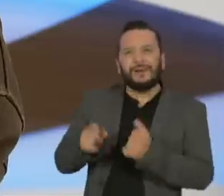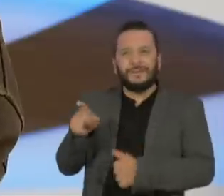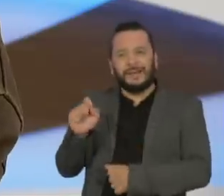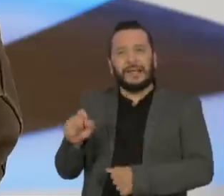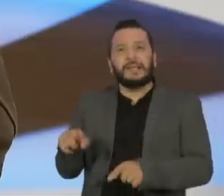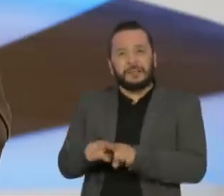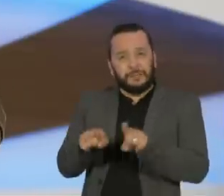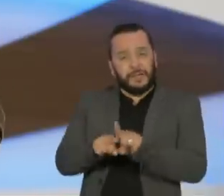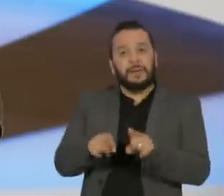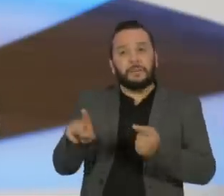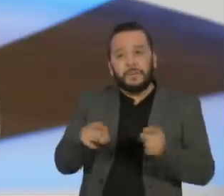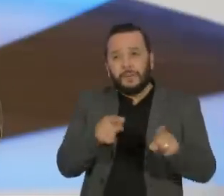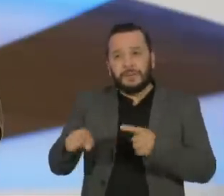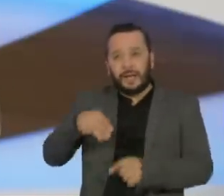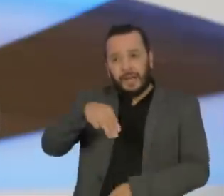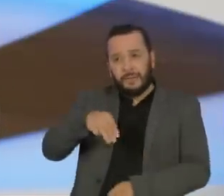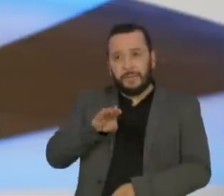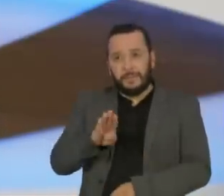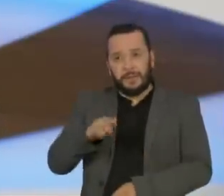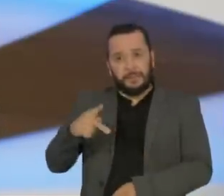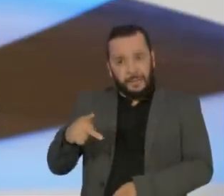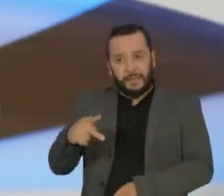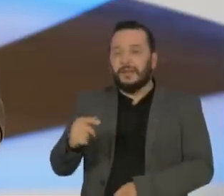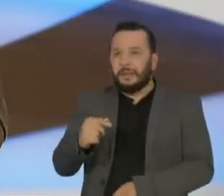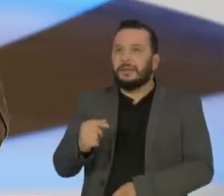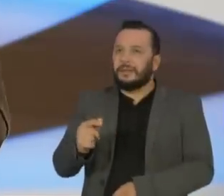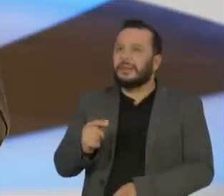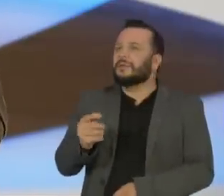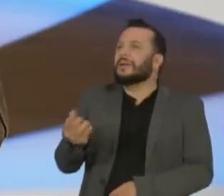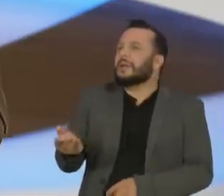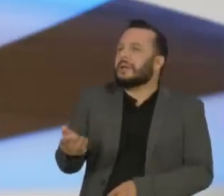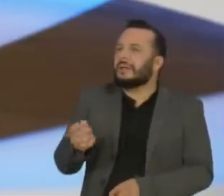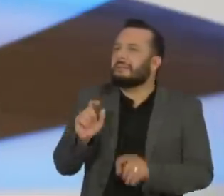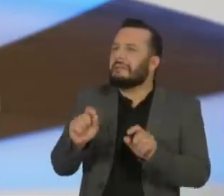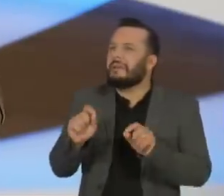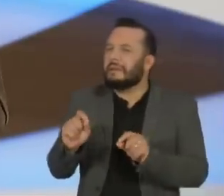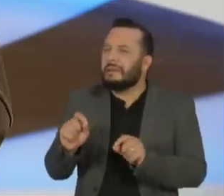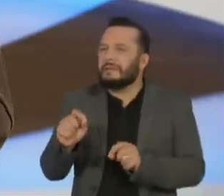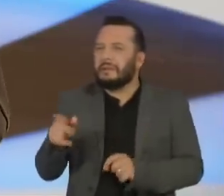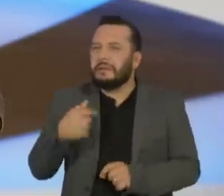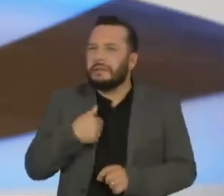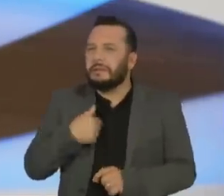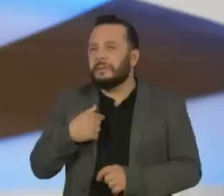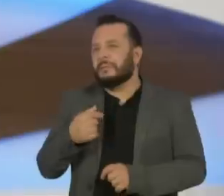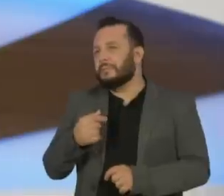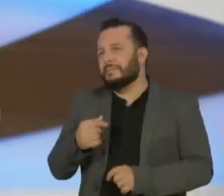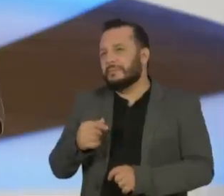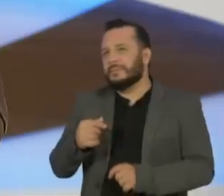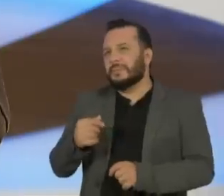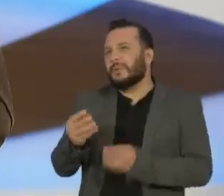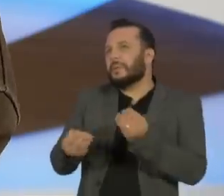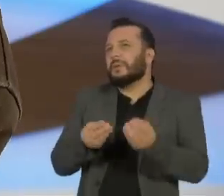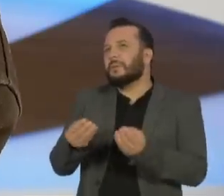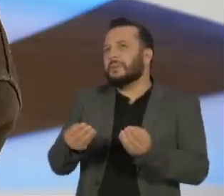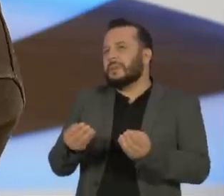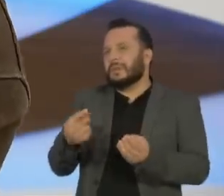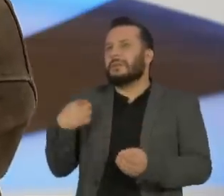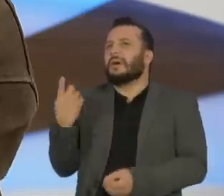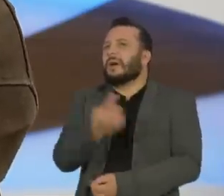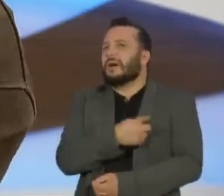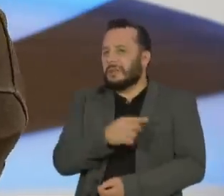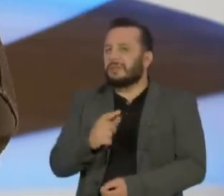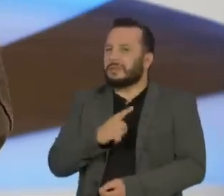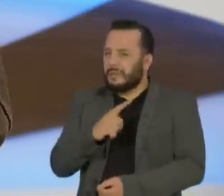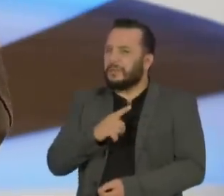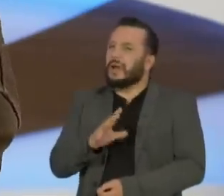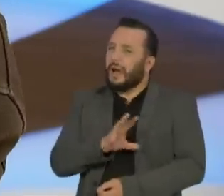a música, essa música que eu quero gravar agora em homenagem a ele, fala assim, pô, mas que bode, salve, como é que vai? E nós temos amor